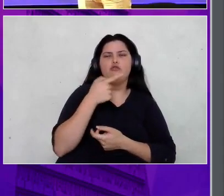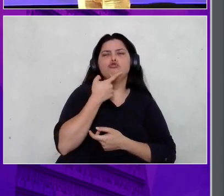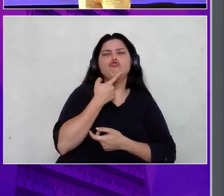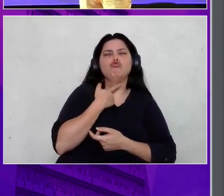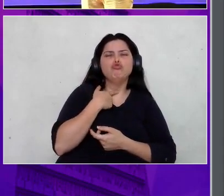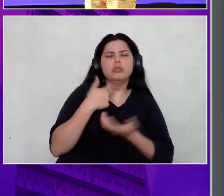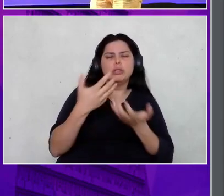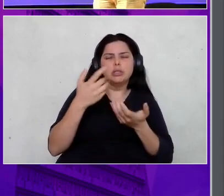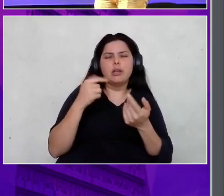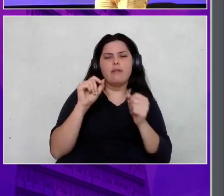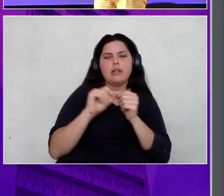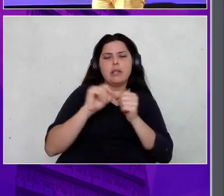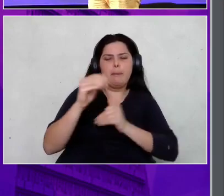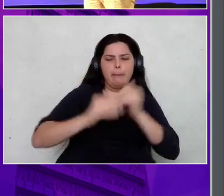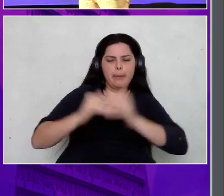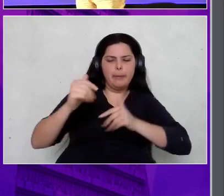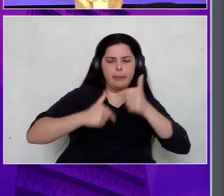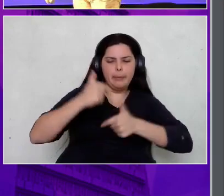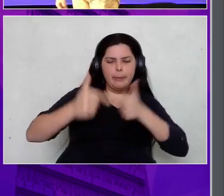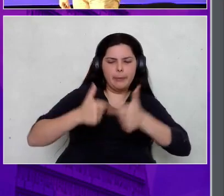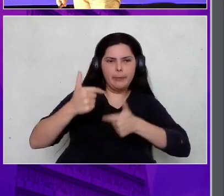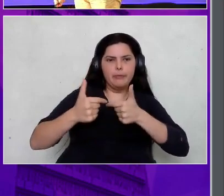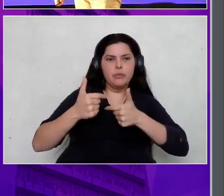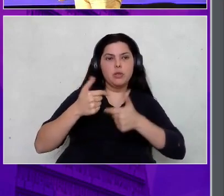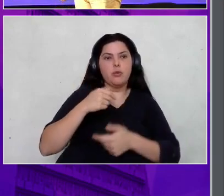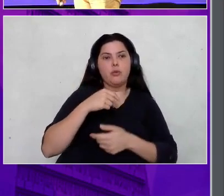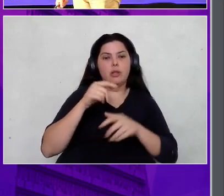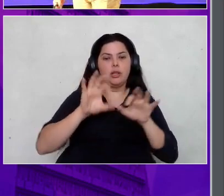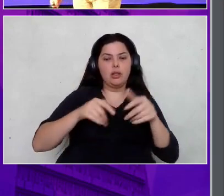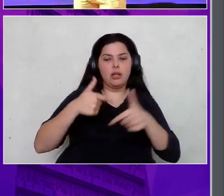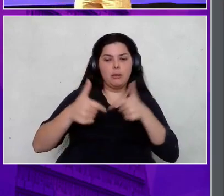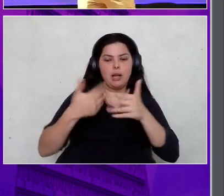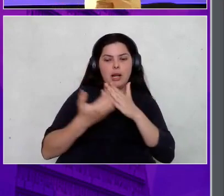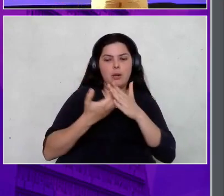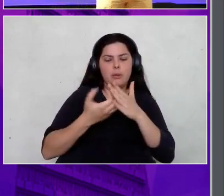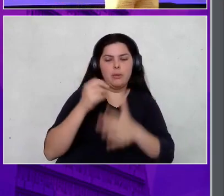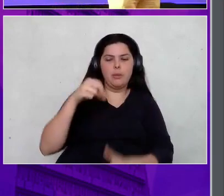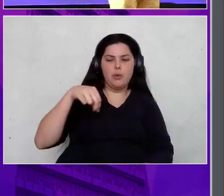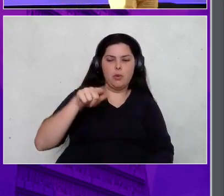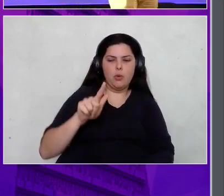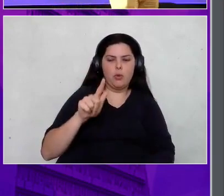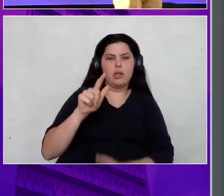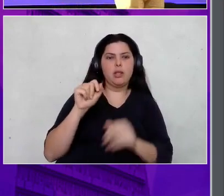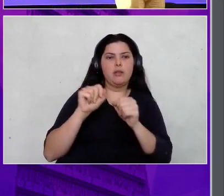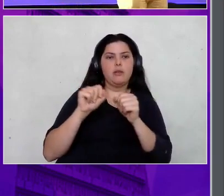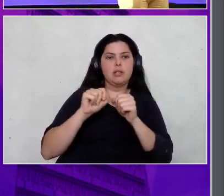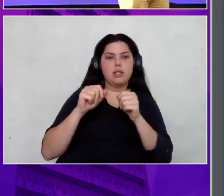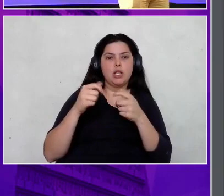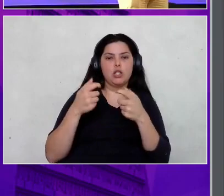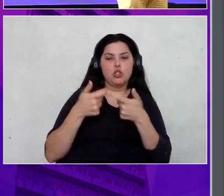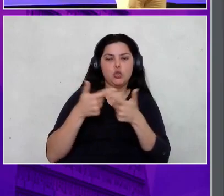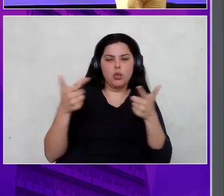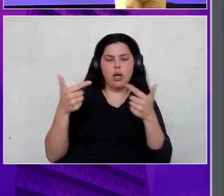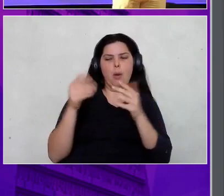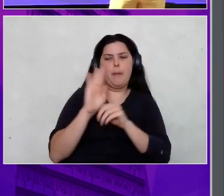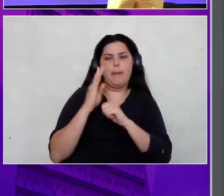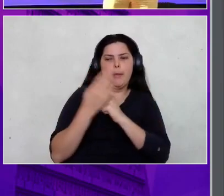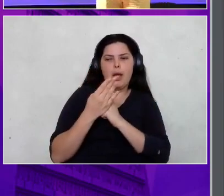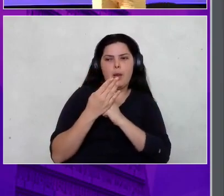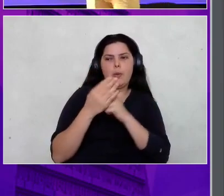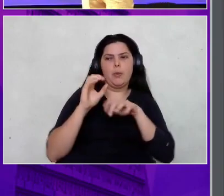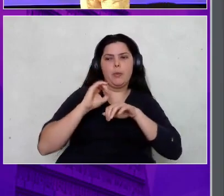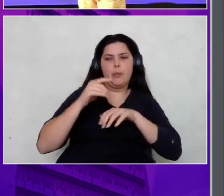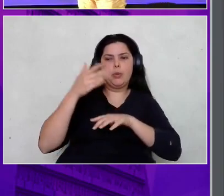fazer. E, assim, eu fui presidir uma organização não governamental. A gente foi fazer jornal de bairro todo mês. 10 mil